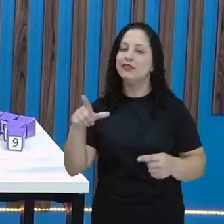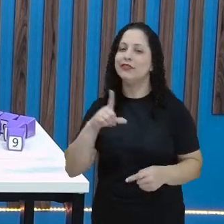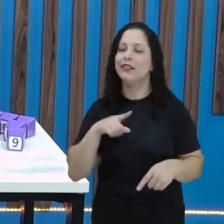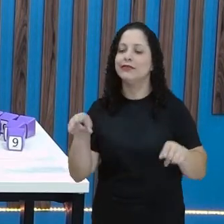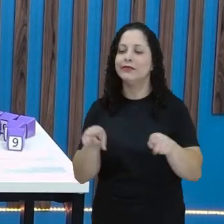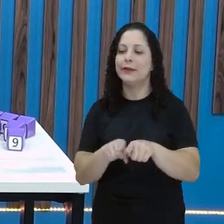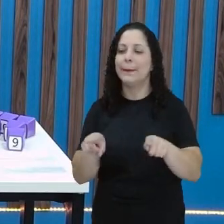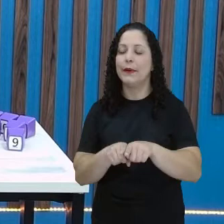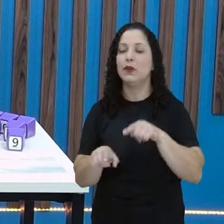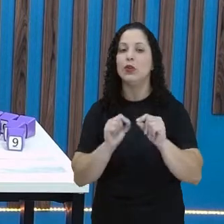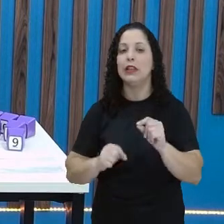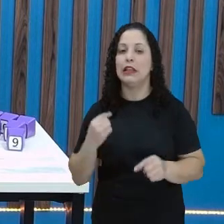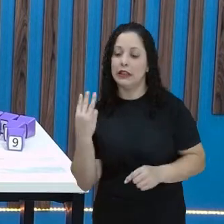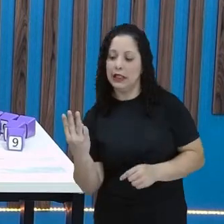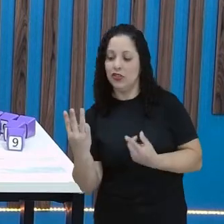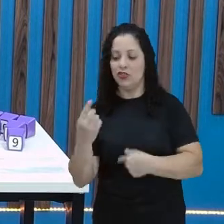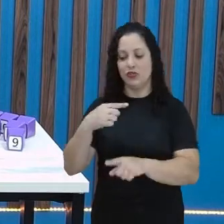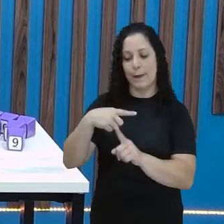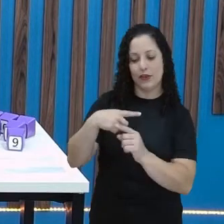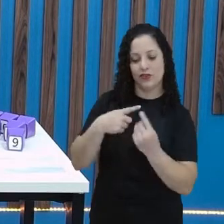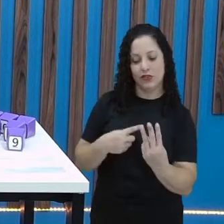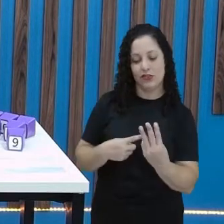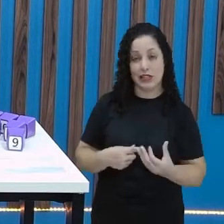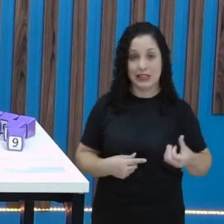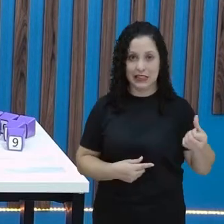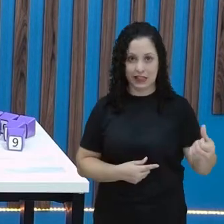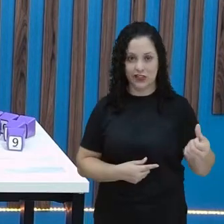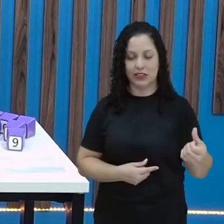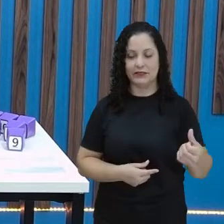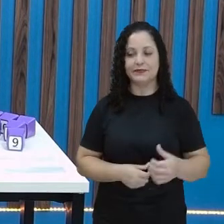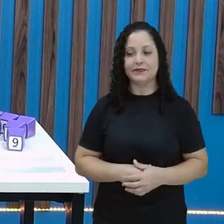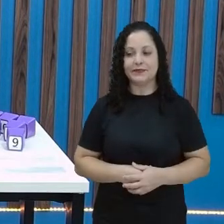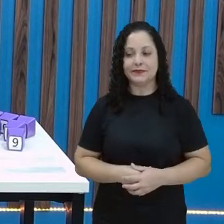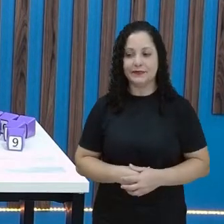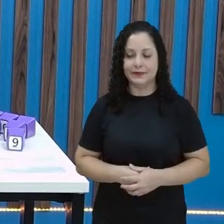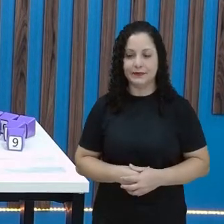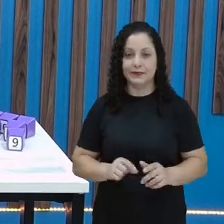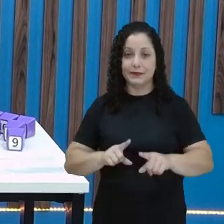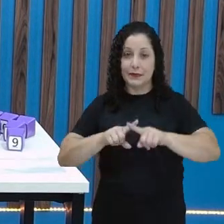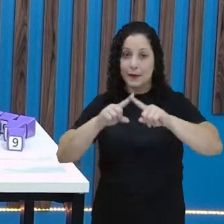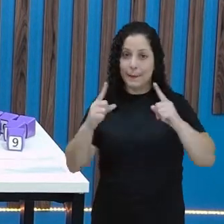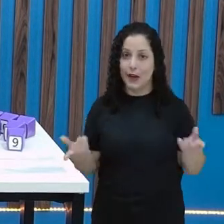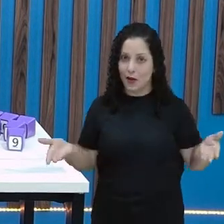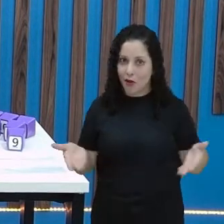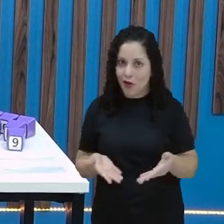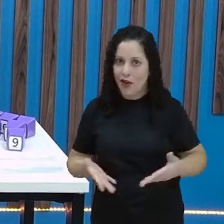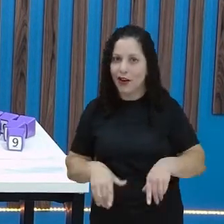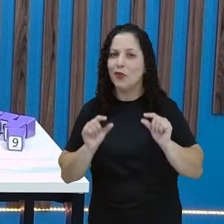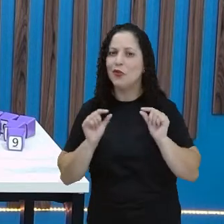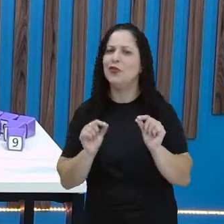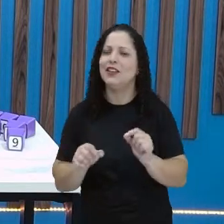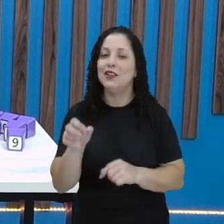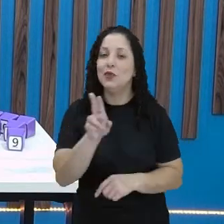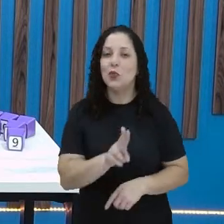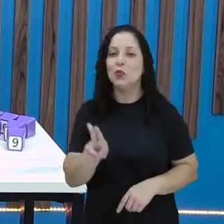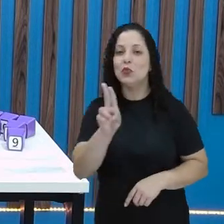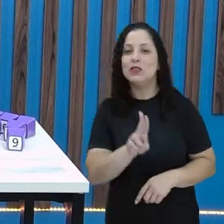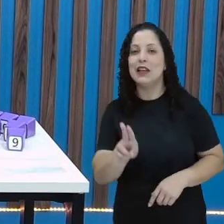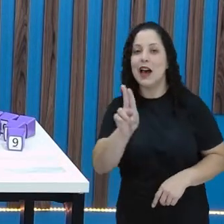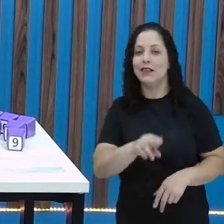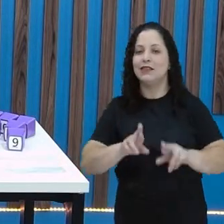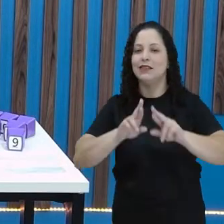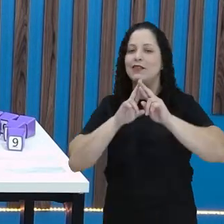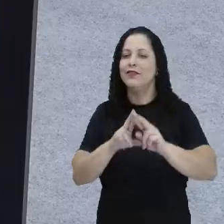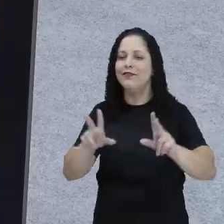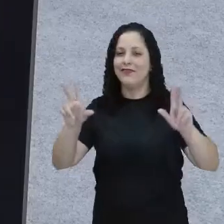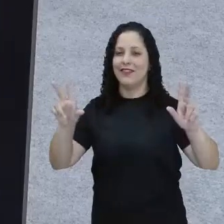três mais três é igual a seis, mais o dobro. Aí a gente vai usar um outro sinal, que